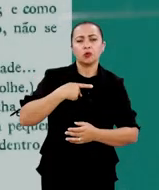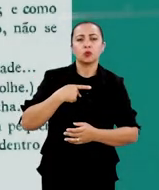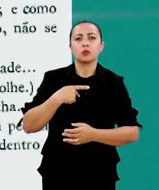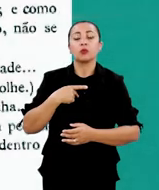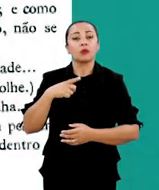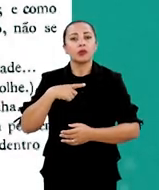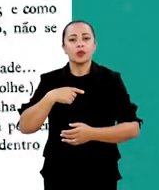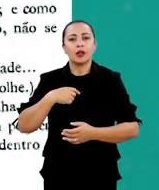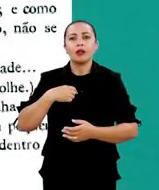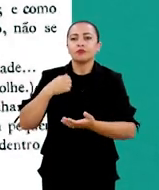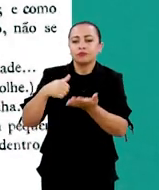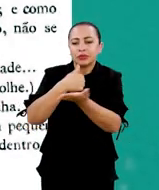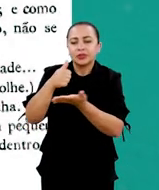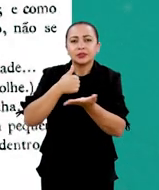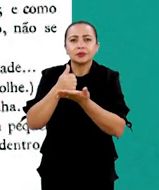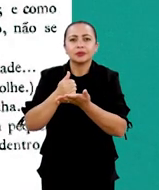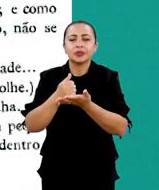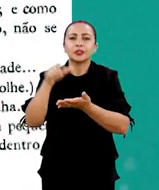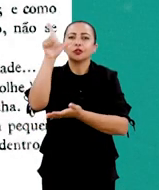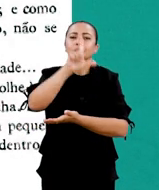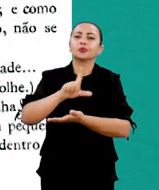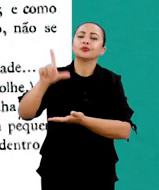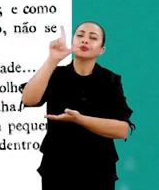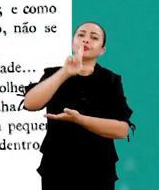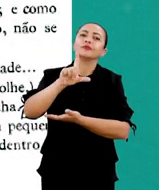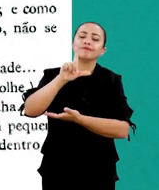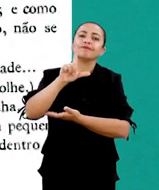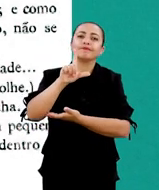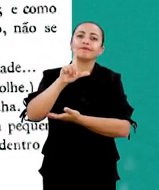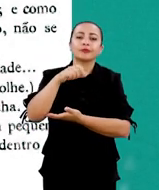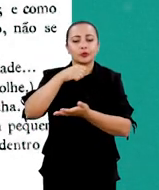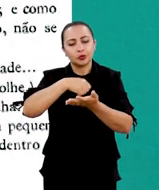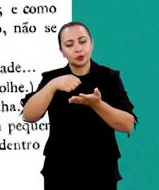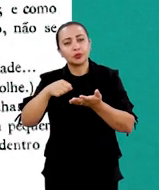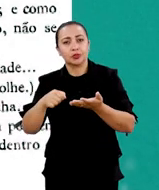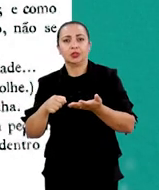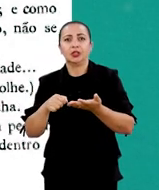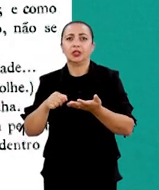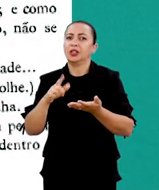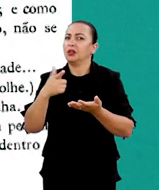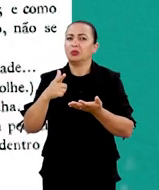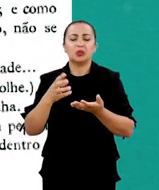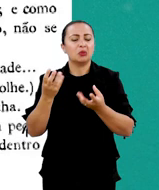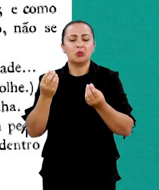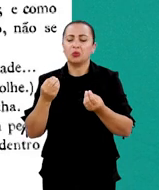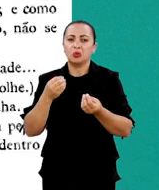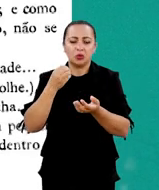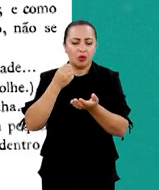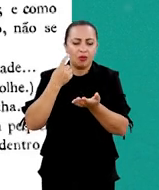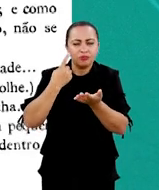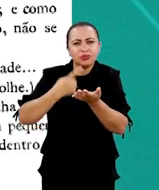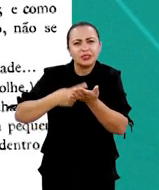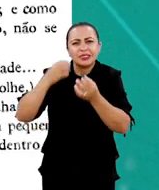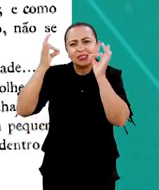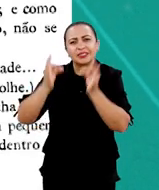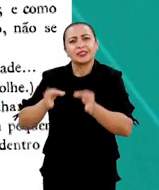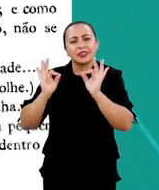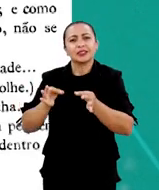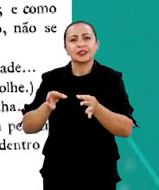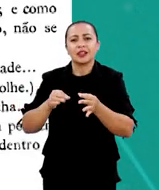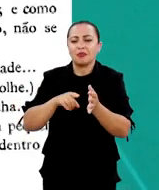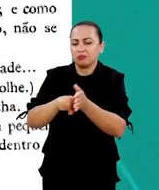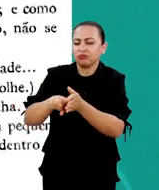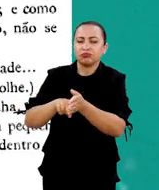conhecidos advêm basicamente de uma literatura escrita sem muito compromisso com pesquisa